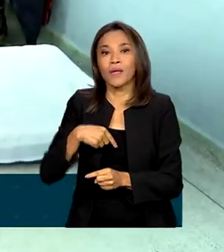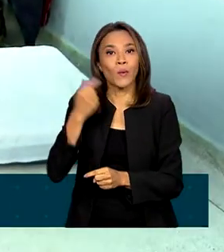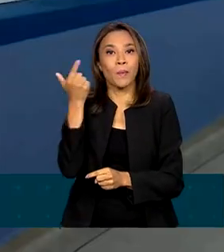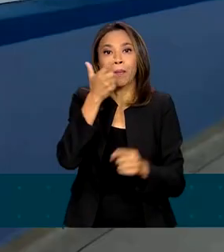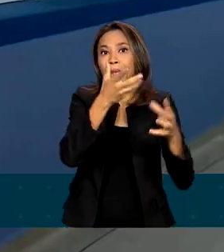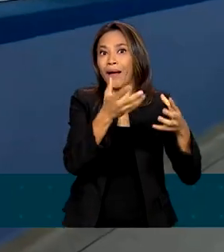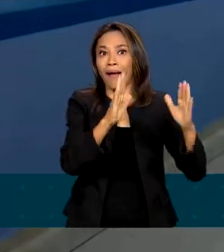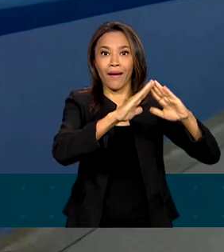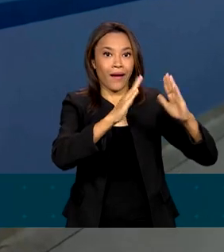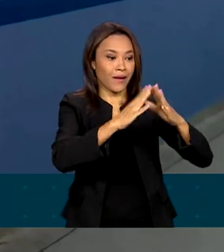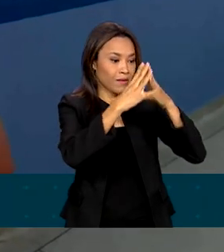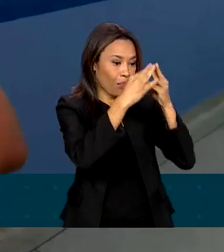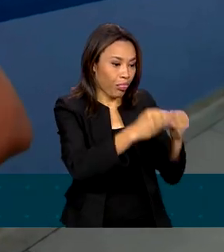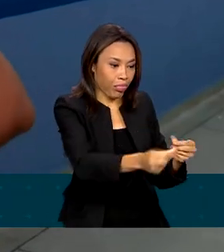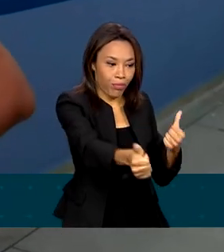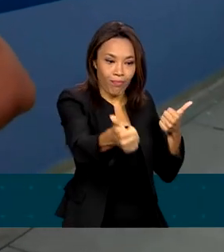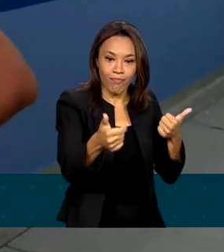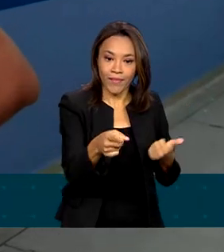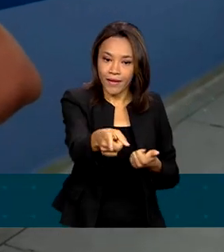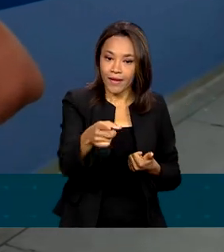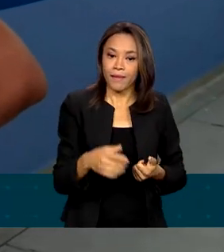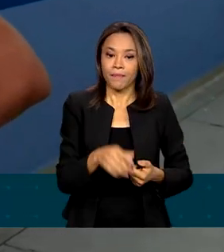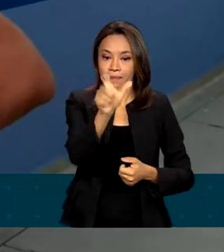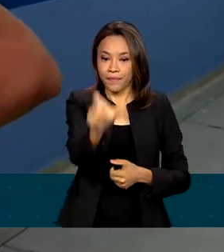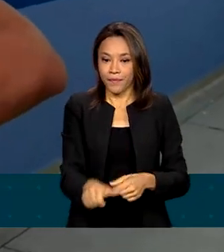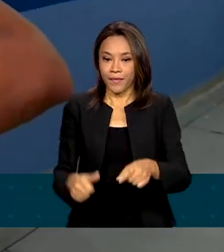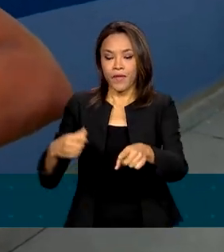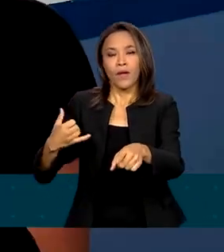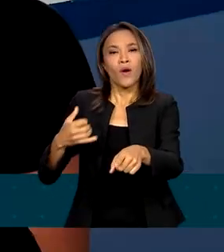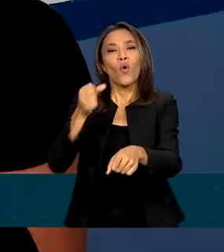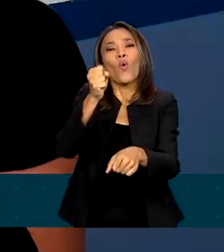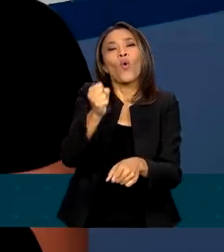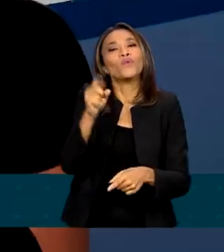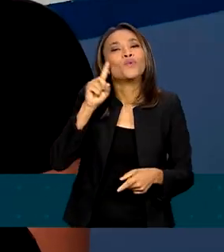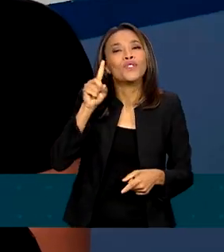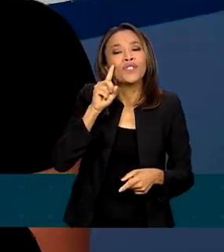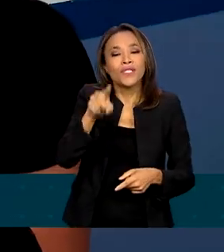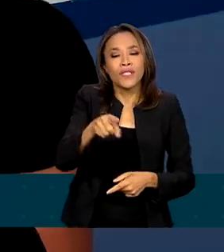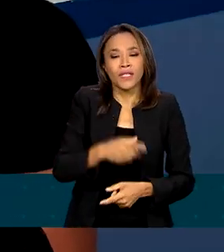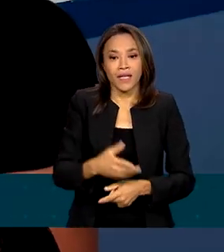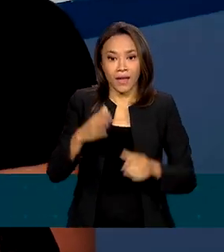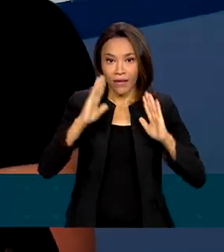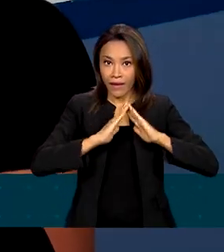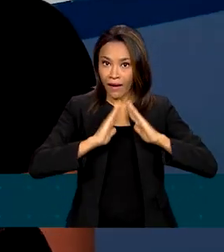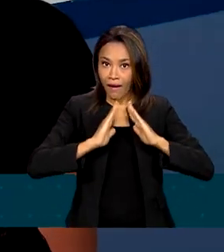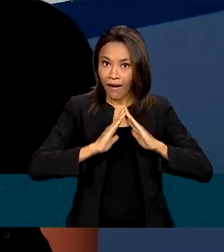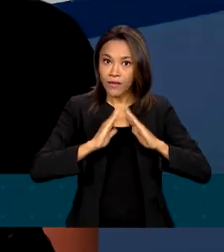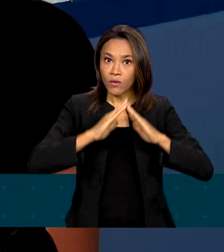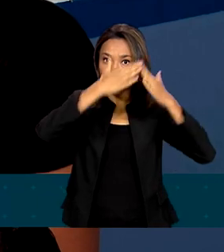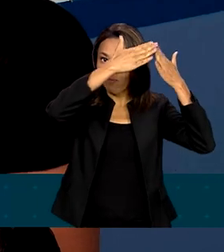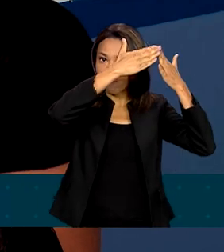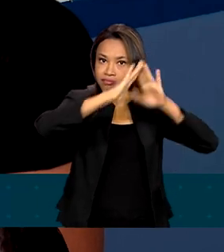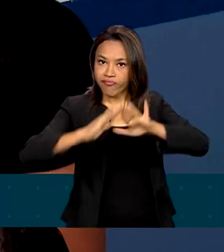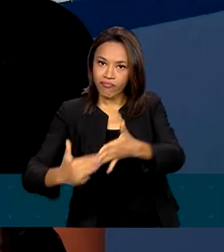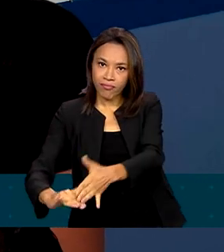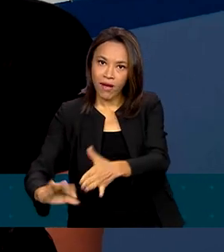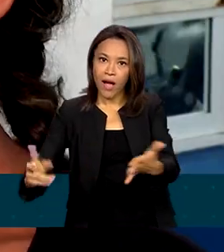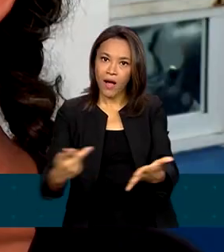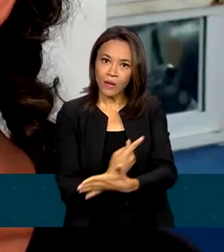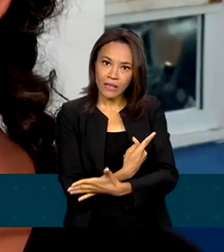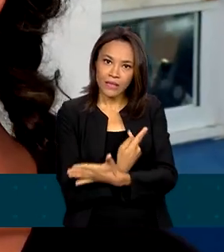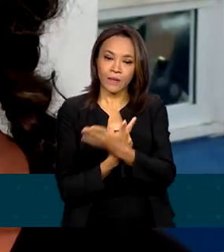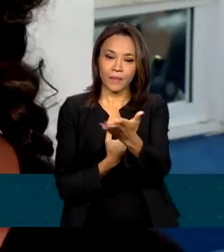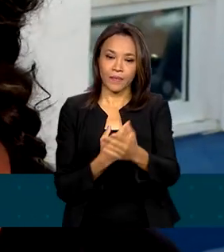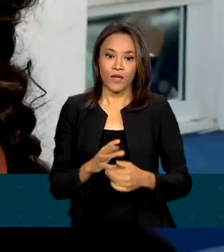cedo. Zuleide está com a filha de apenas oito dias. Ela estava em casa quando o deslizamento de terra começou.